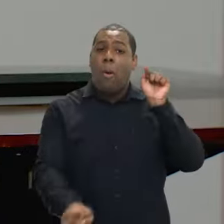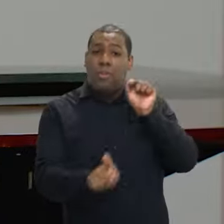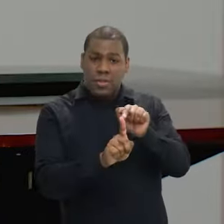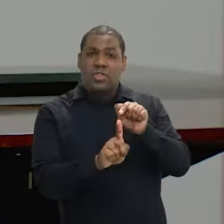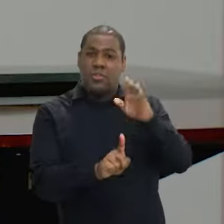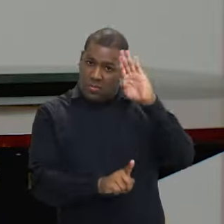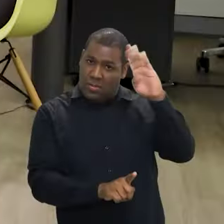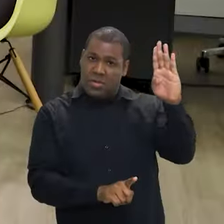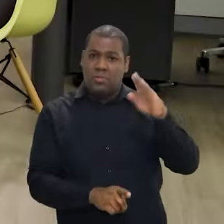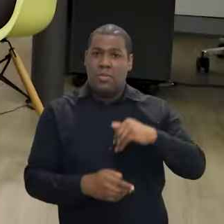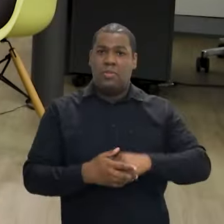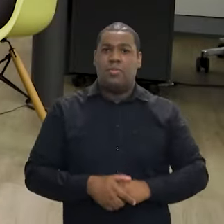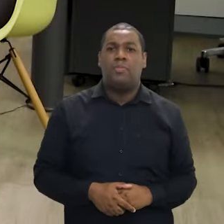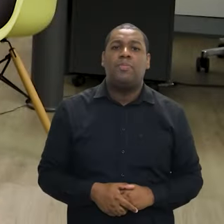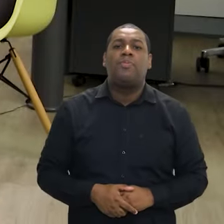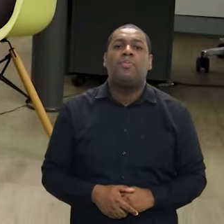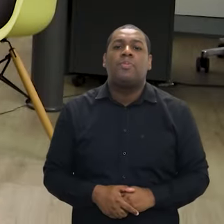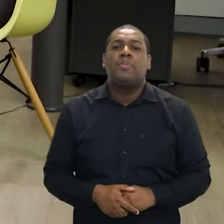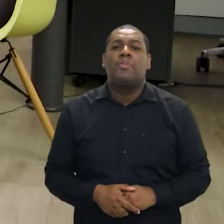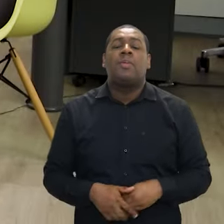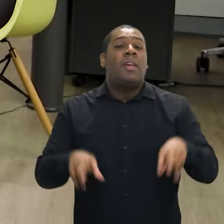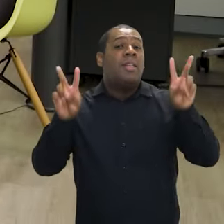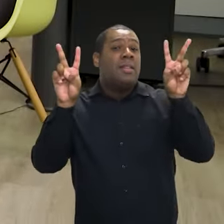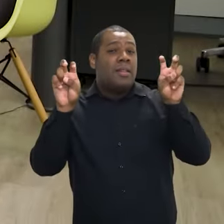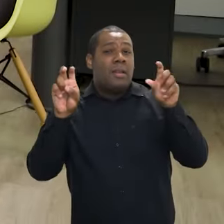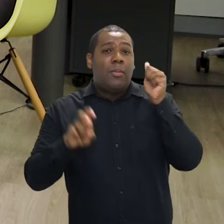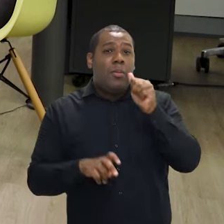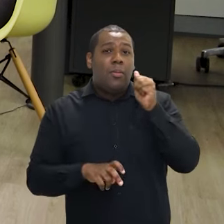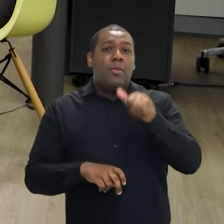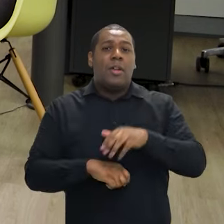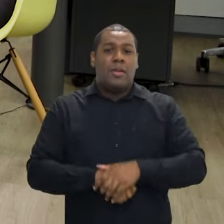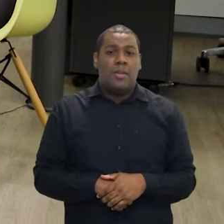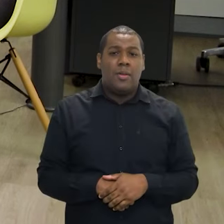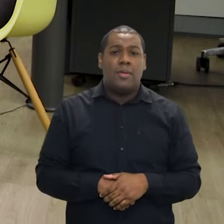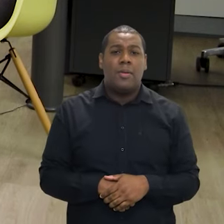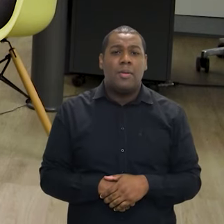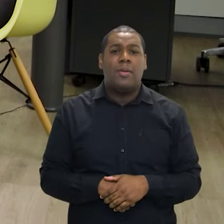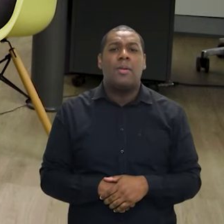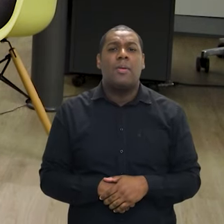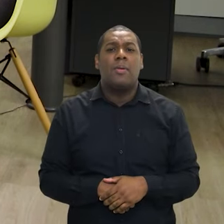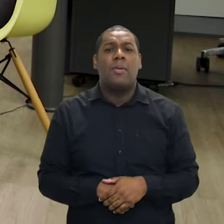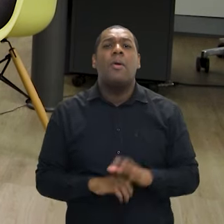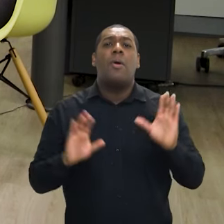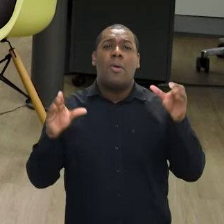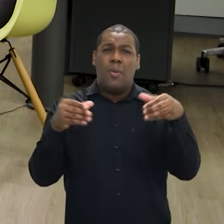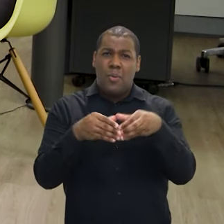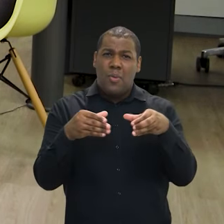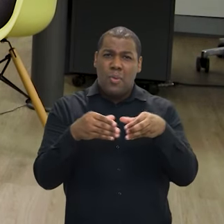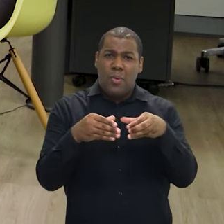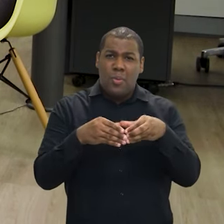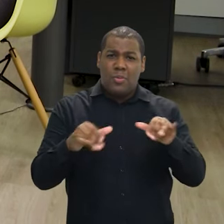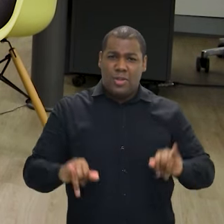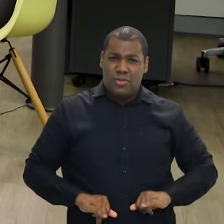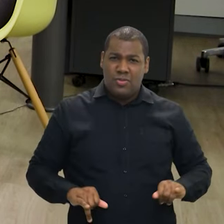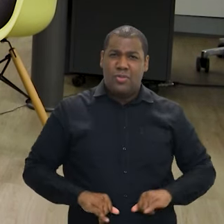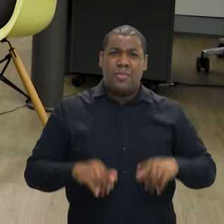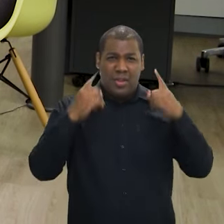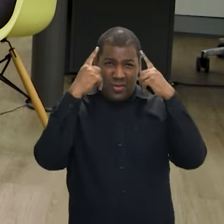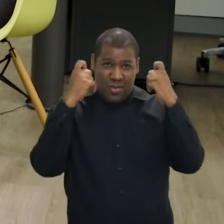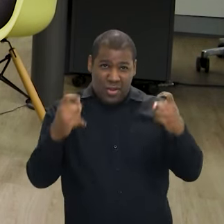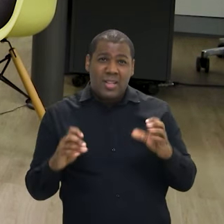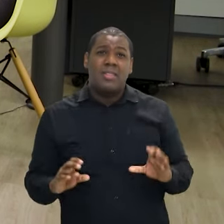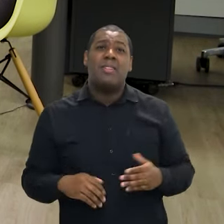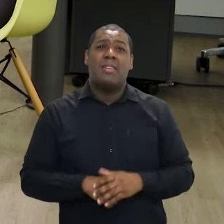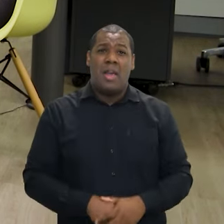Então, esse é o objetivo do programa. Secretária, dentro ainda do tema mulheres, tem um grupo que sofre ainda mais violência, que são